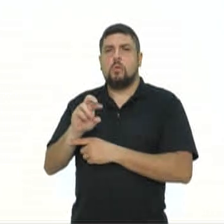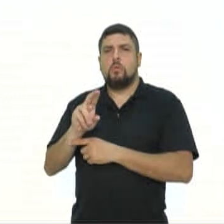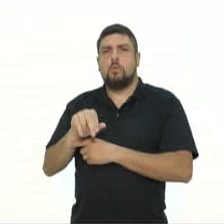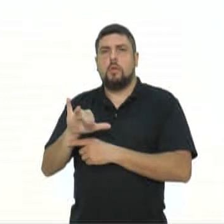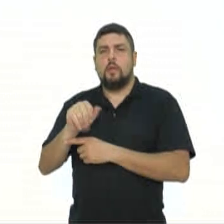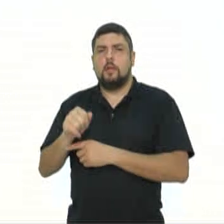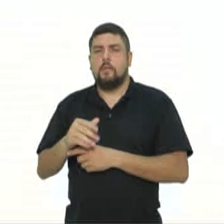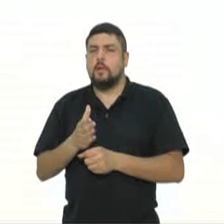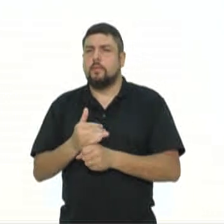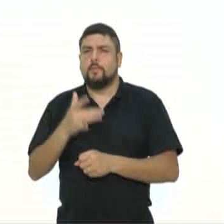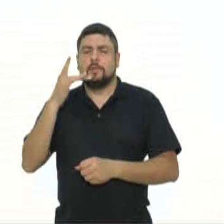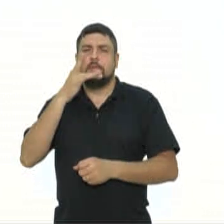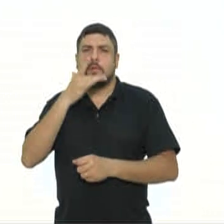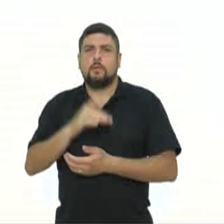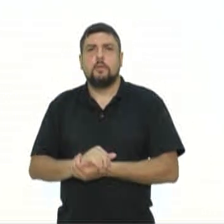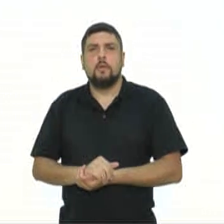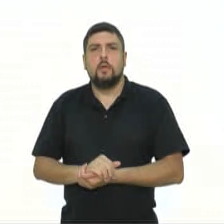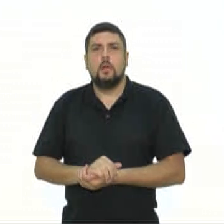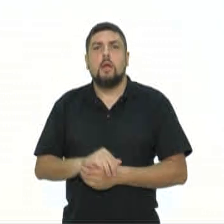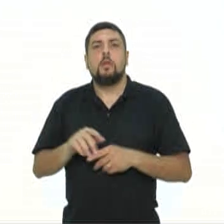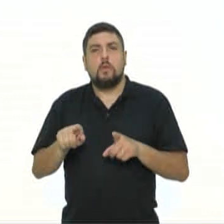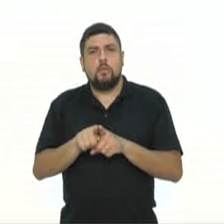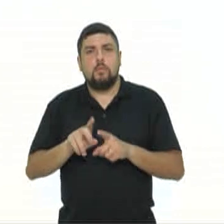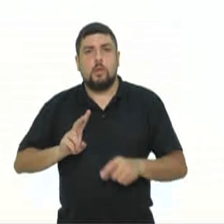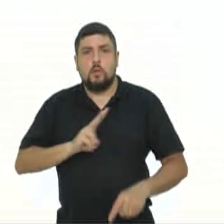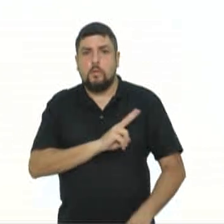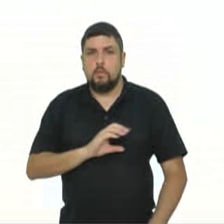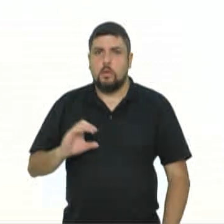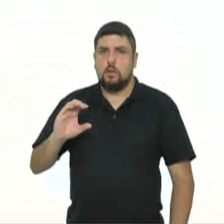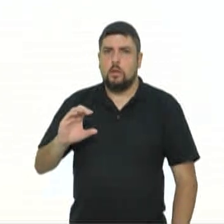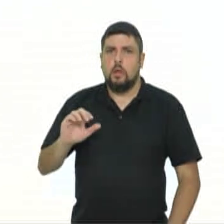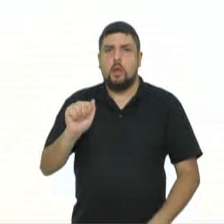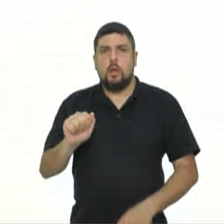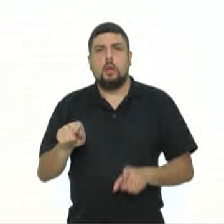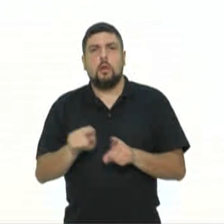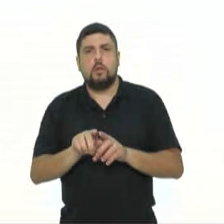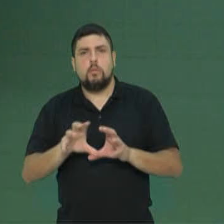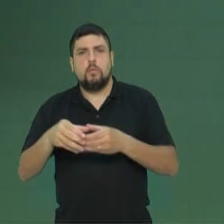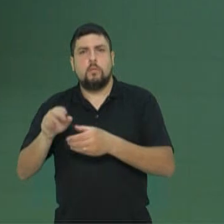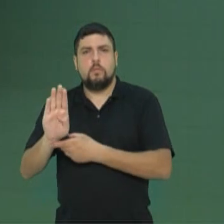gostou. Além de serem fontes de vitaminas C, A e do complexo B.